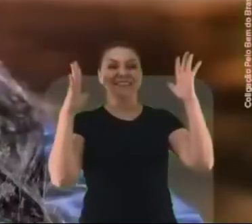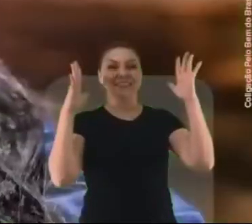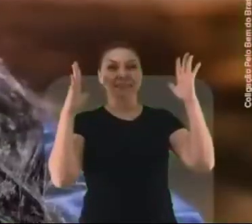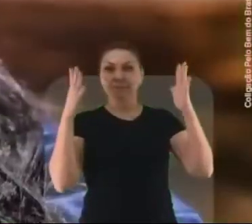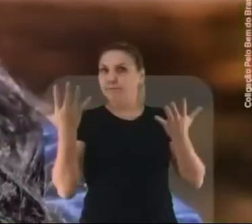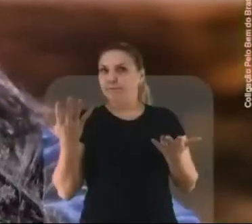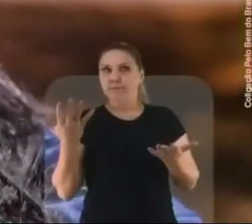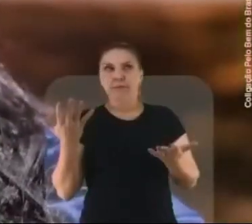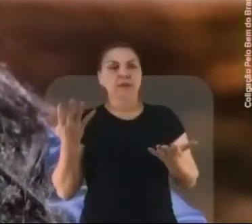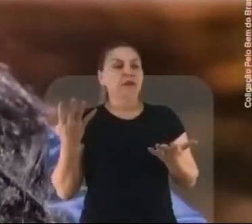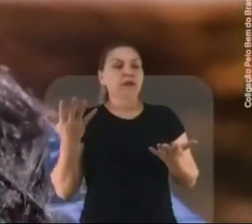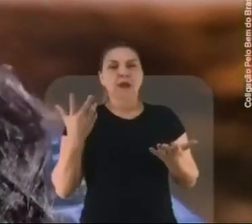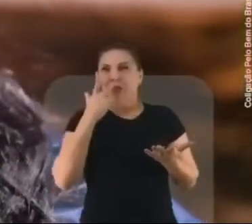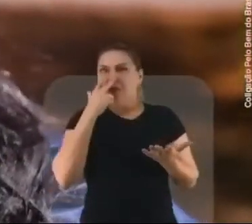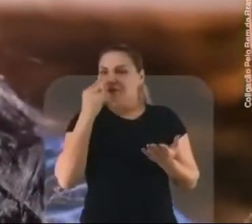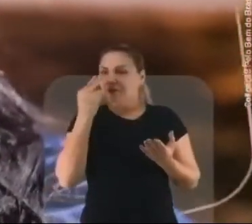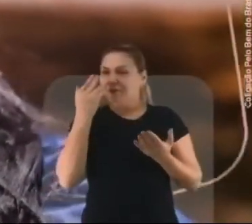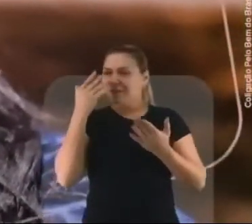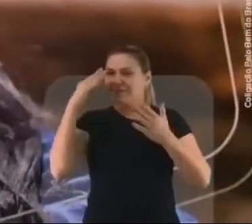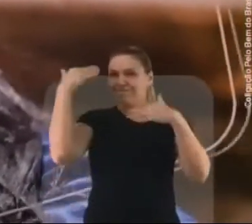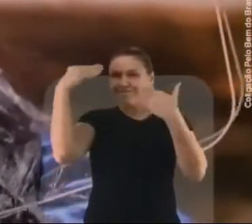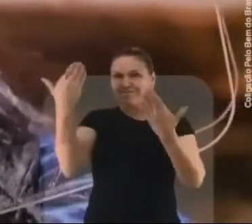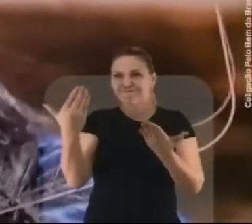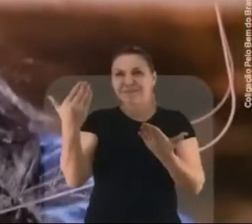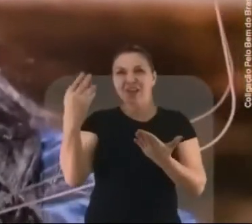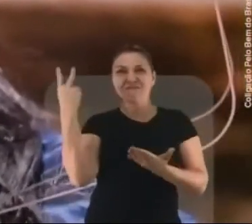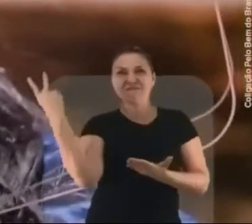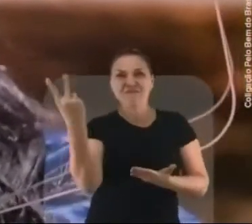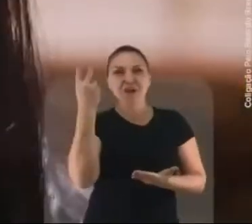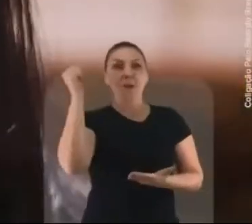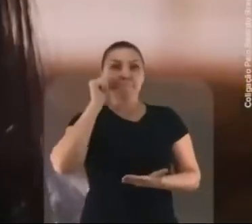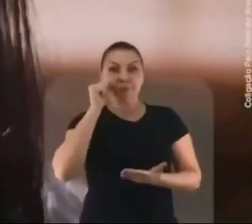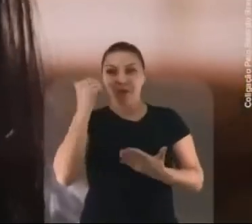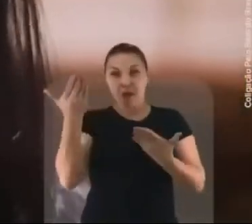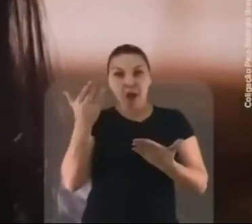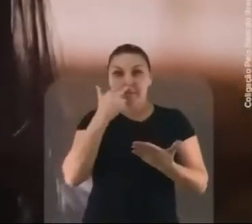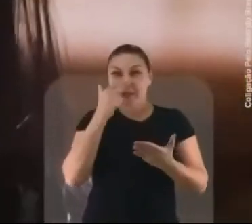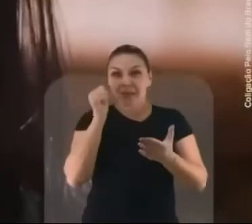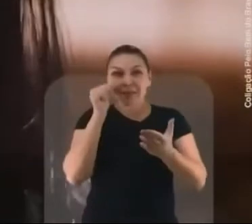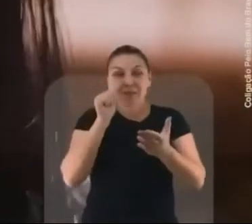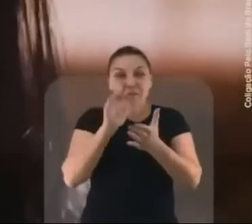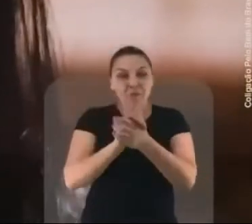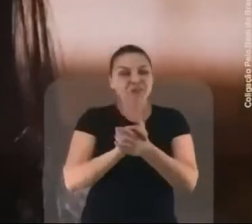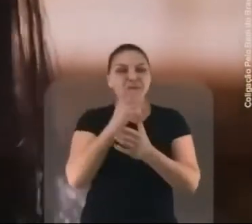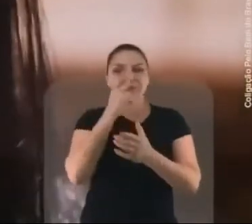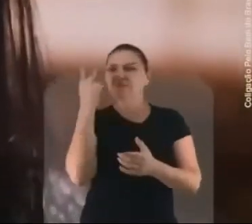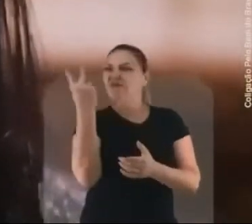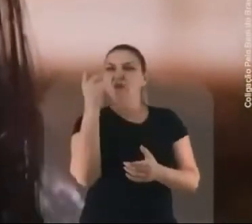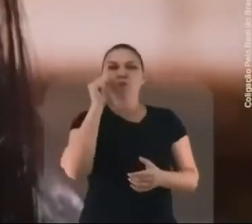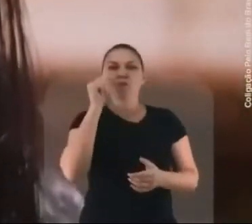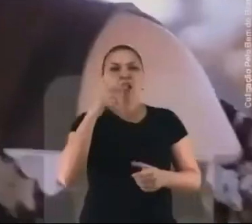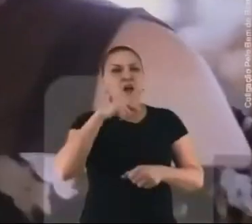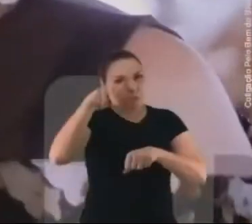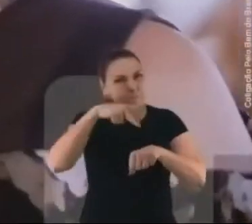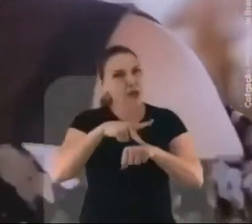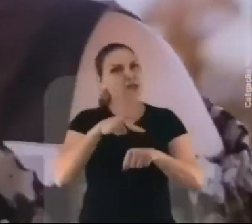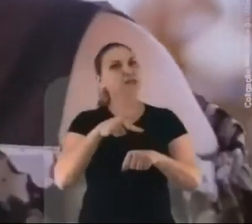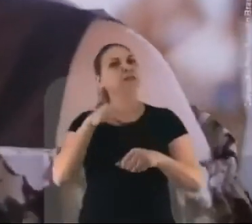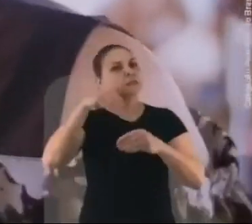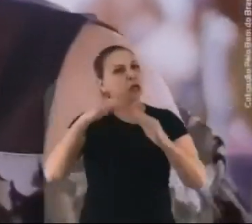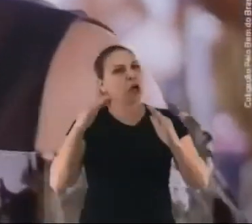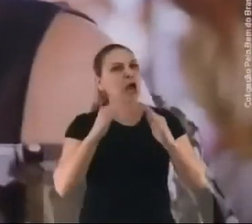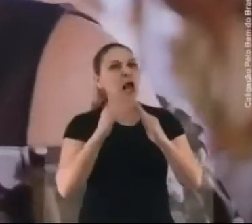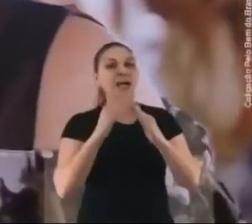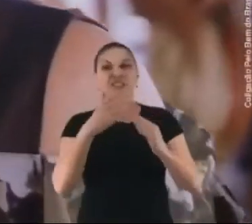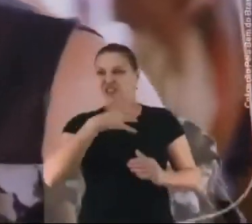Quando ele exalta a esposa dele, ele exalta as mulheres desse país. Ele mostra a importância de cada mulher aqui dentro de um lar. Mesmo